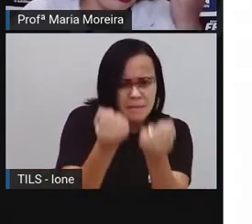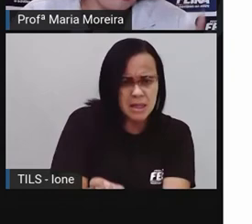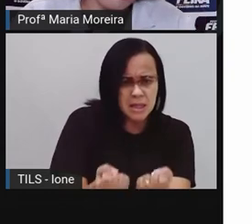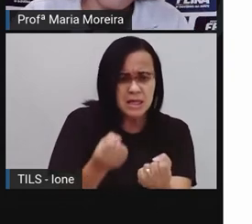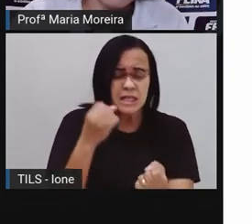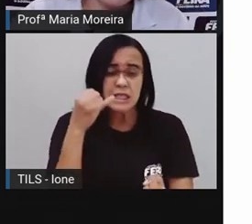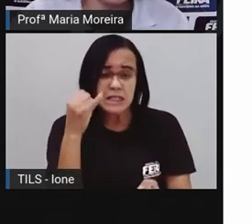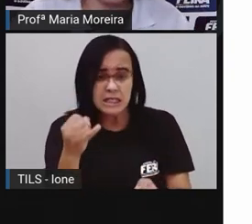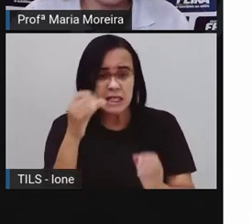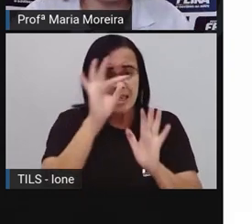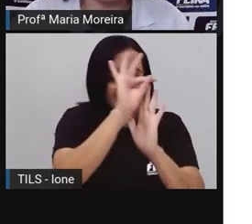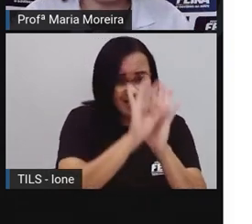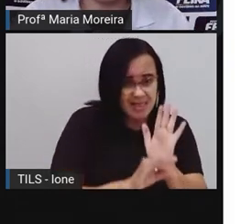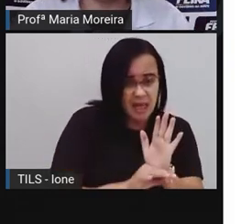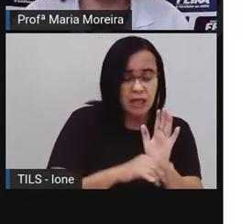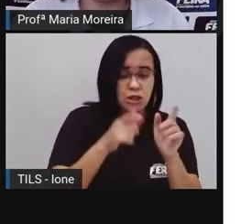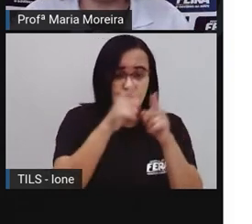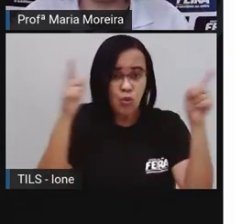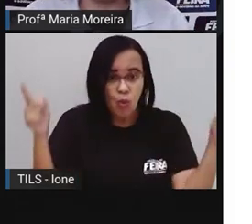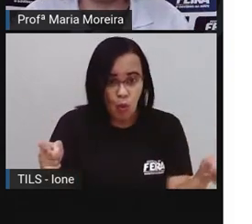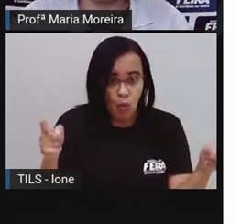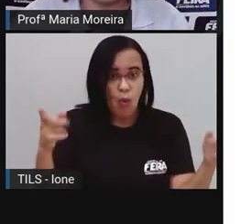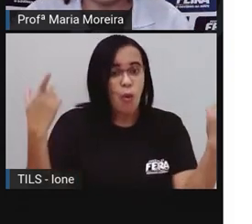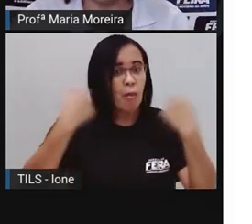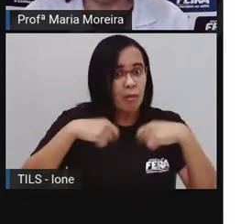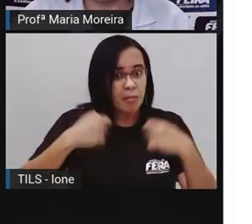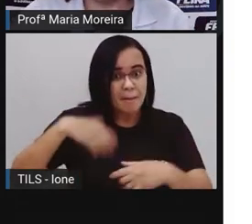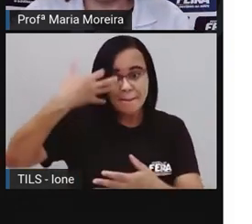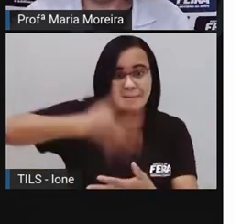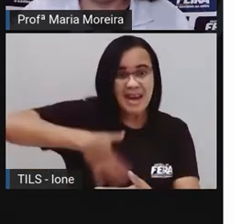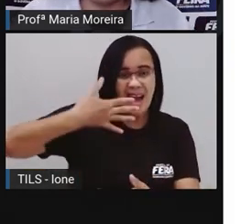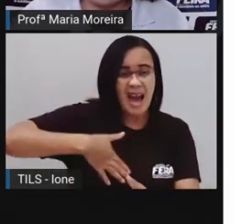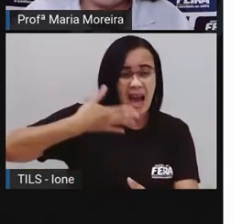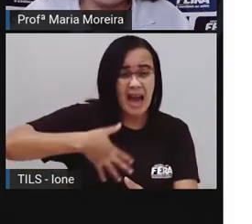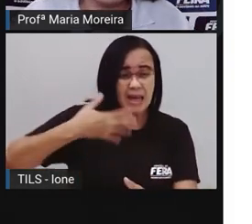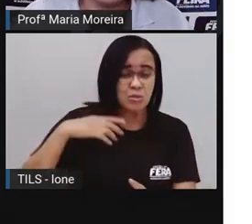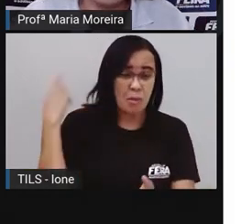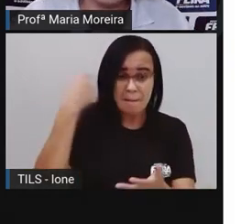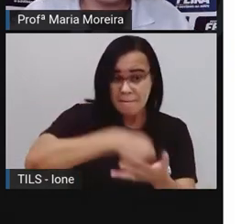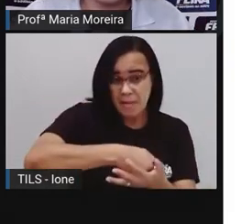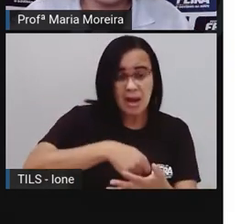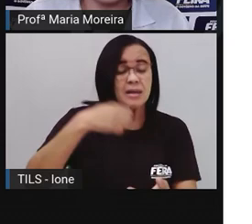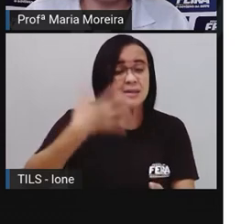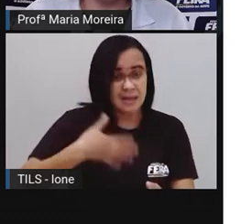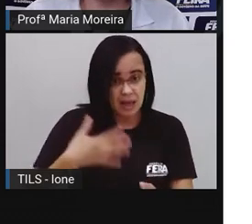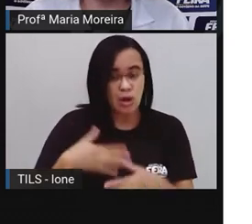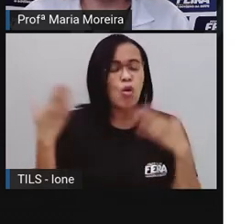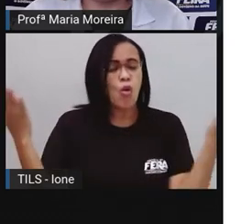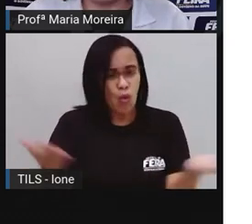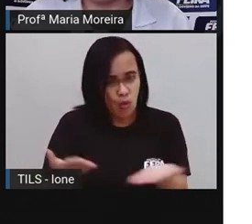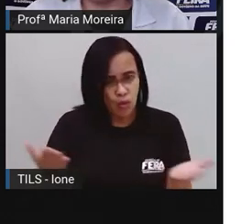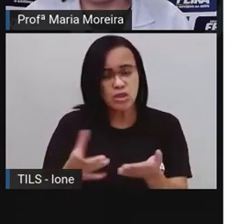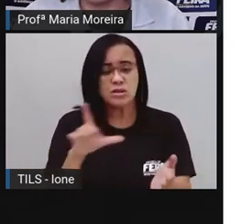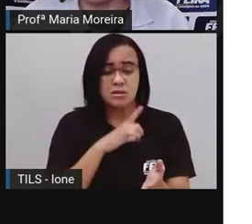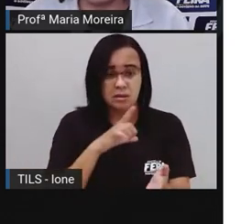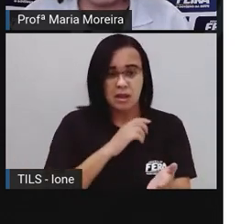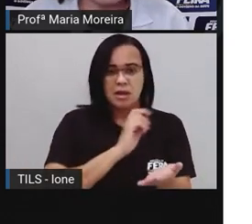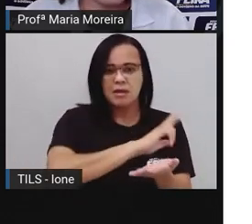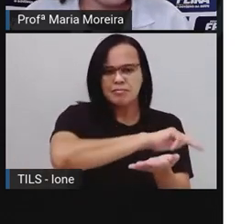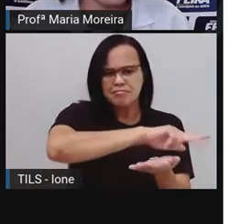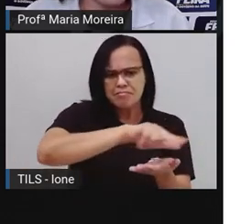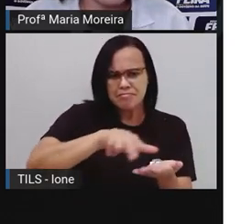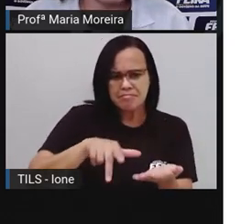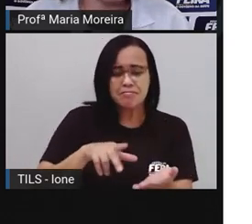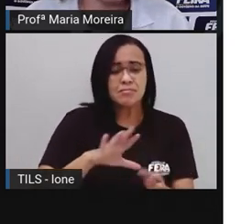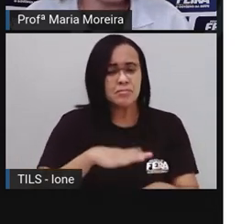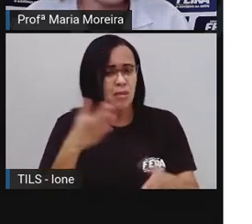escrever um texto do tamanho desse que está aí na imagem, seria uma fortuna. Então, hoje ainda existem os telegramas, né? Mas o telegrama é uma